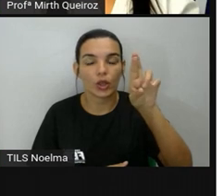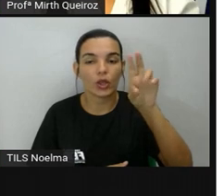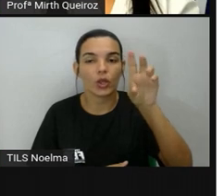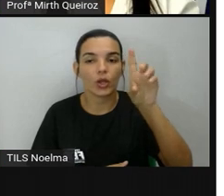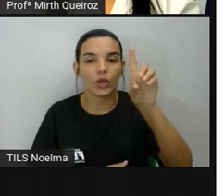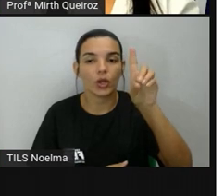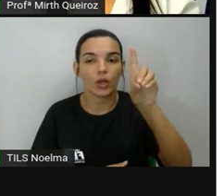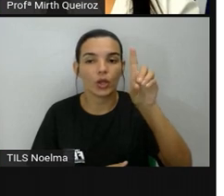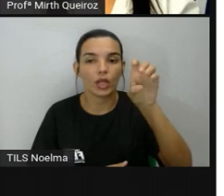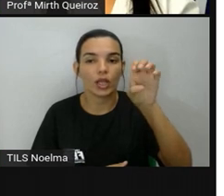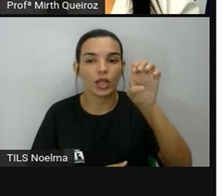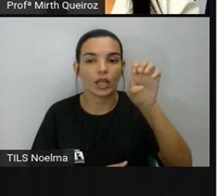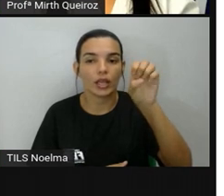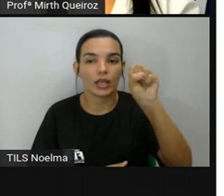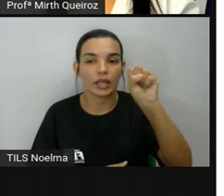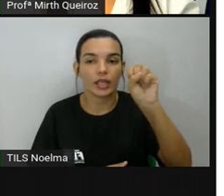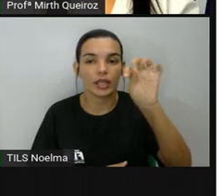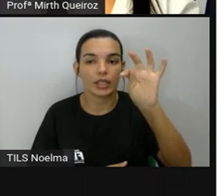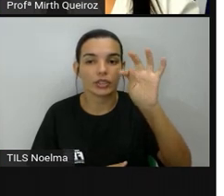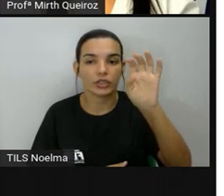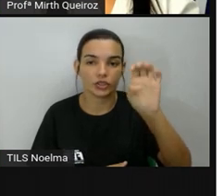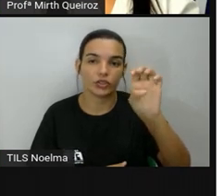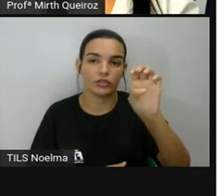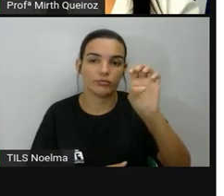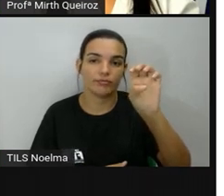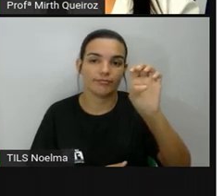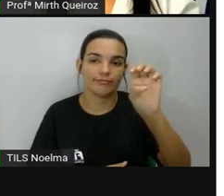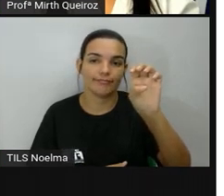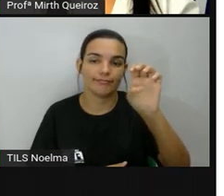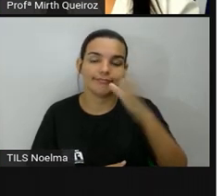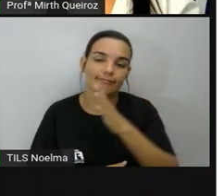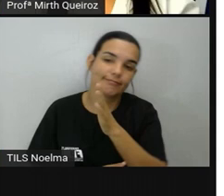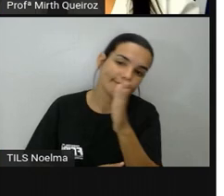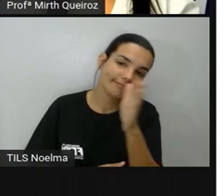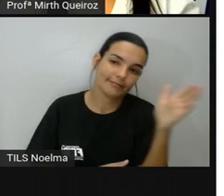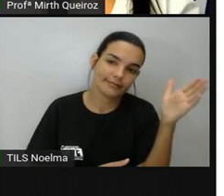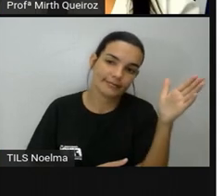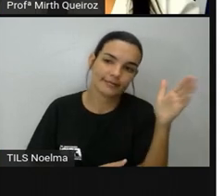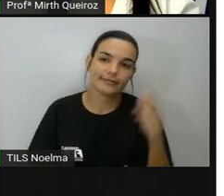4 para o 6. Qual é a posição aí? Qual a direção que ele está jogando?